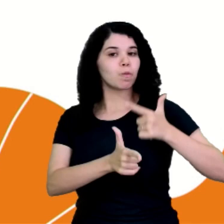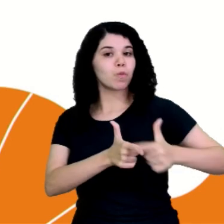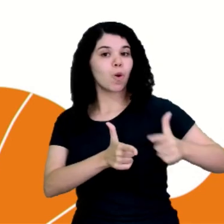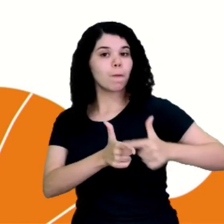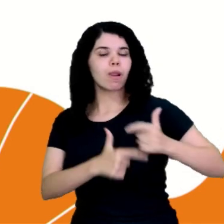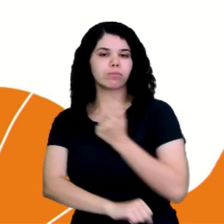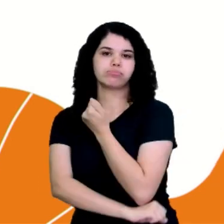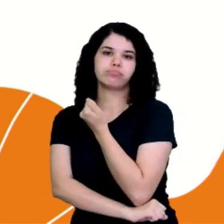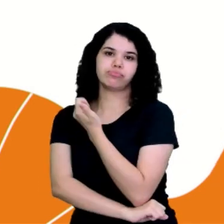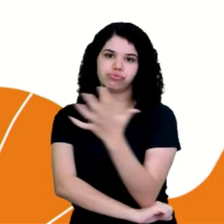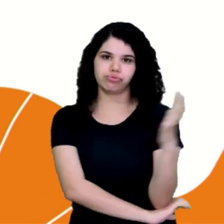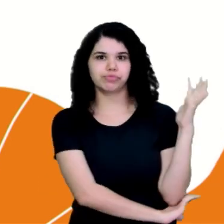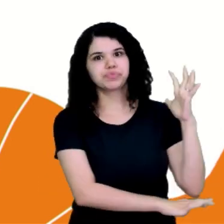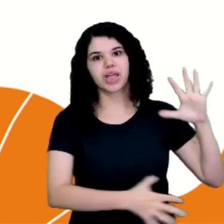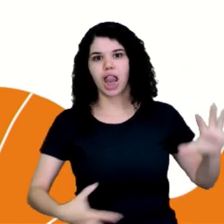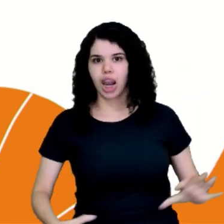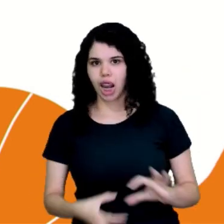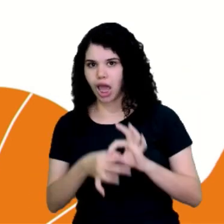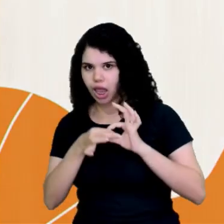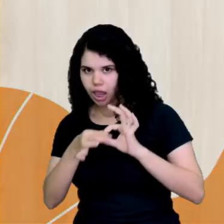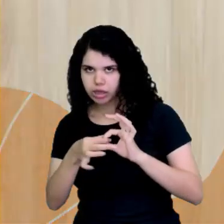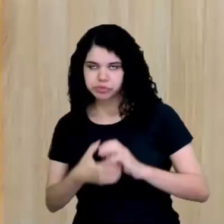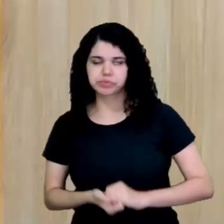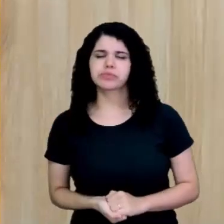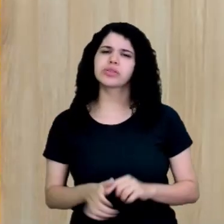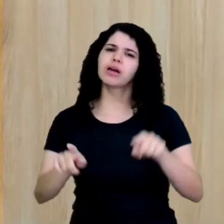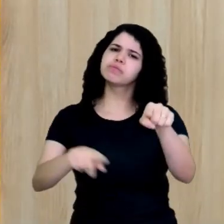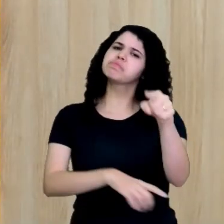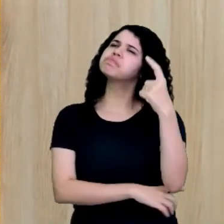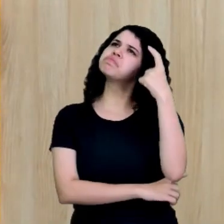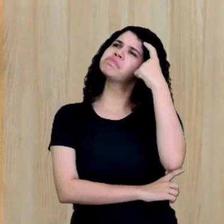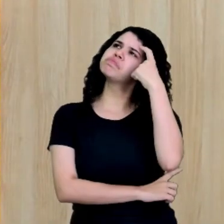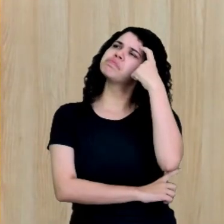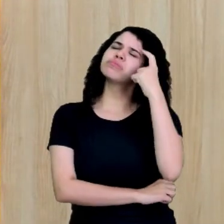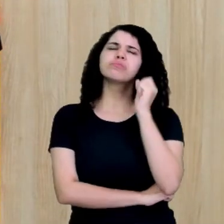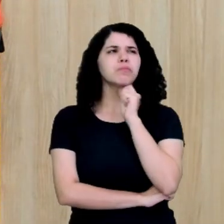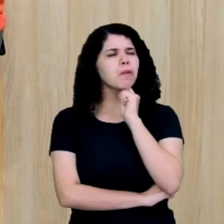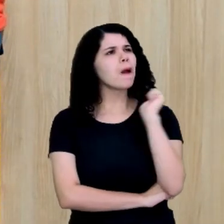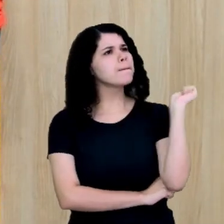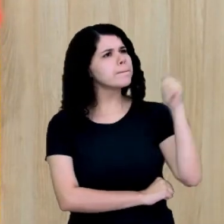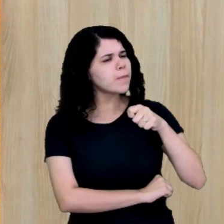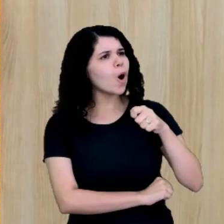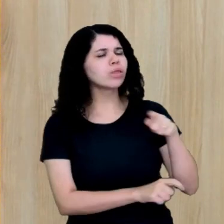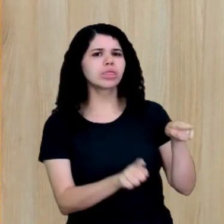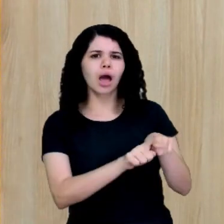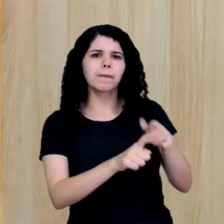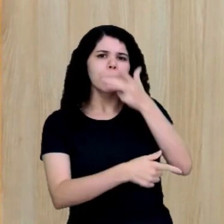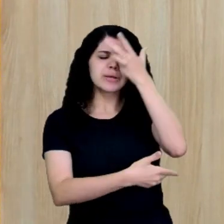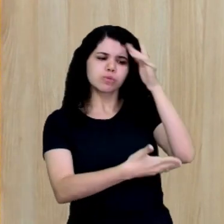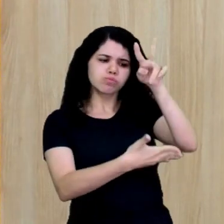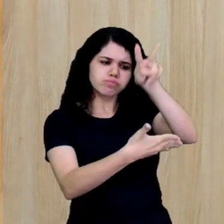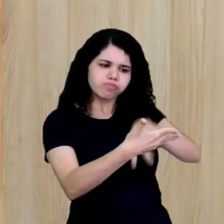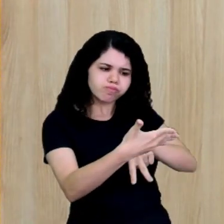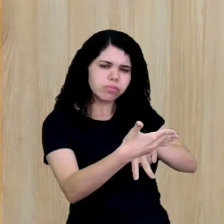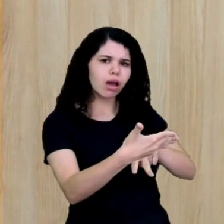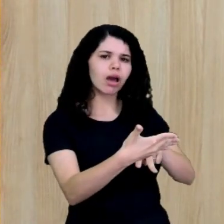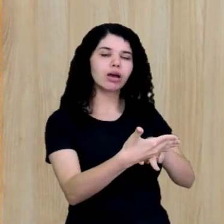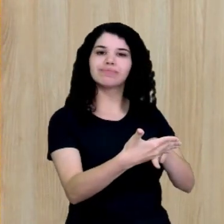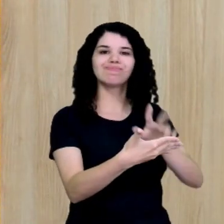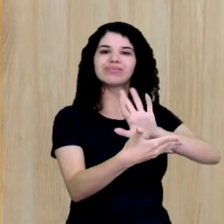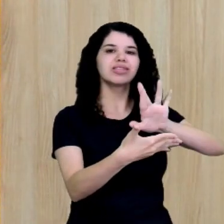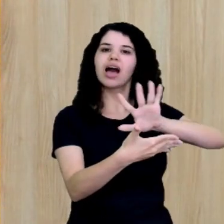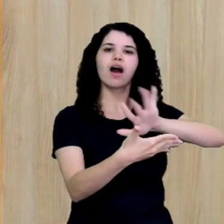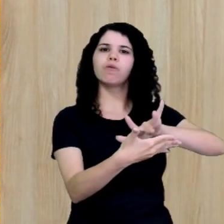ambiental, certo? Aí você pode pensar, poxa, mas não poderia se convencer o leitor? Não, ele não quer